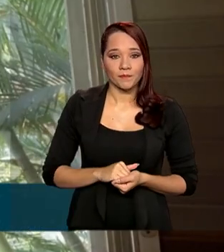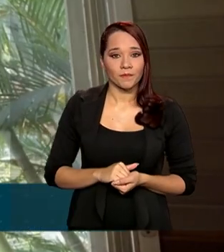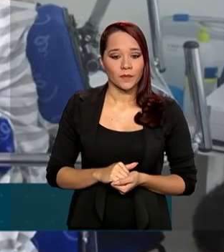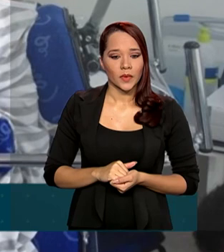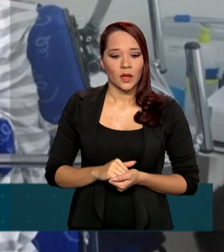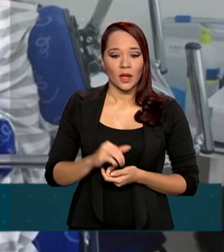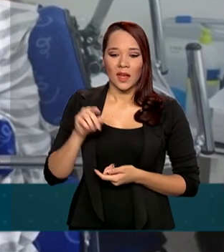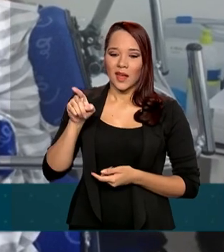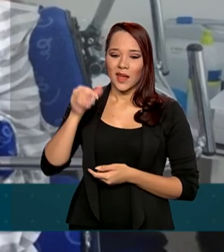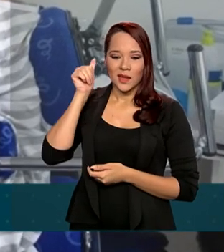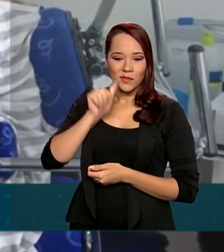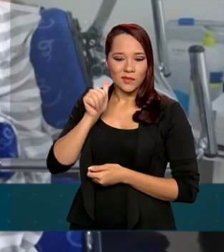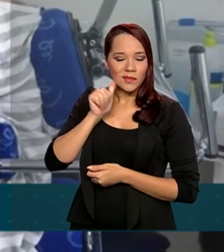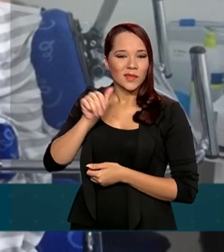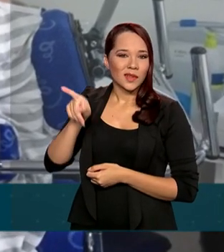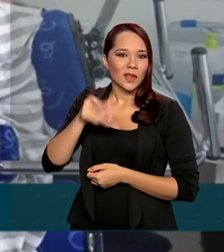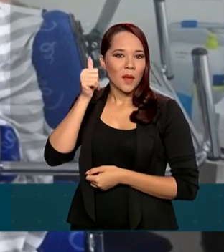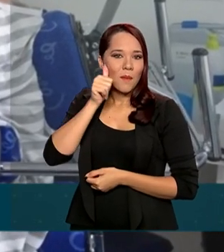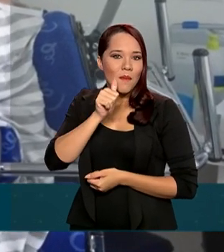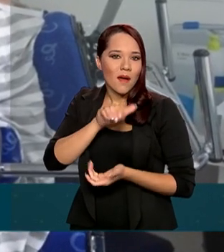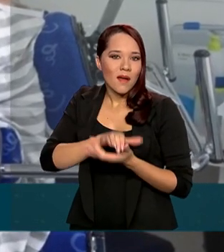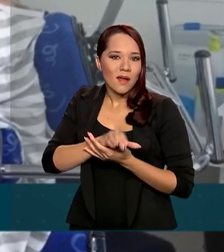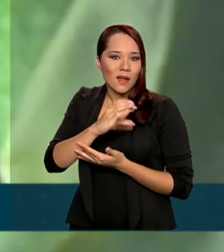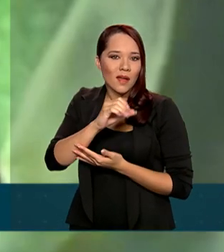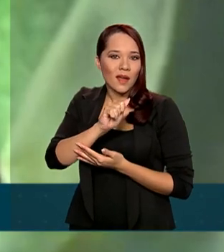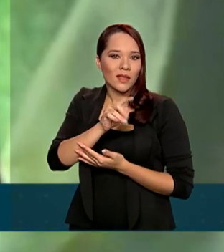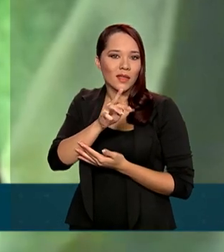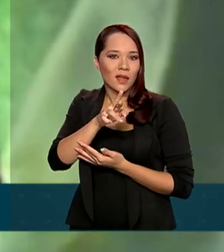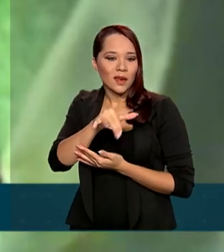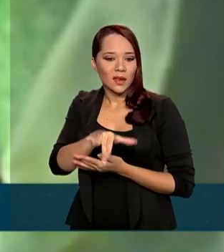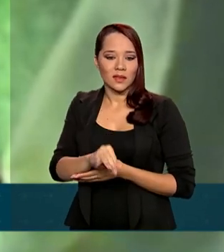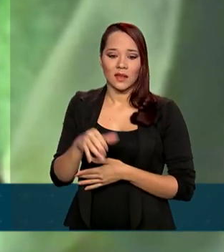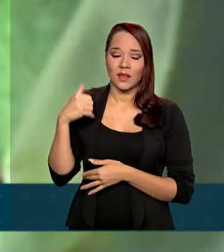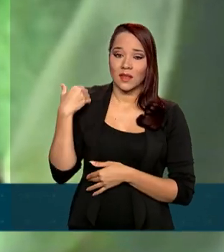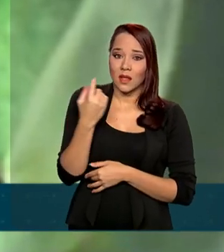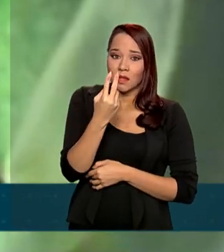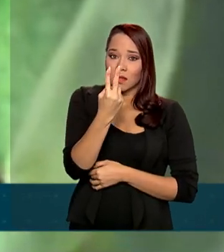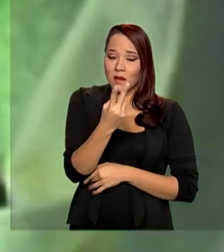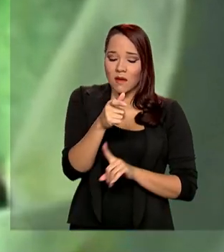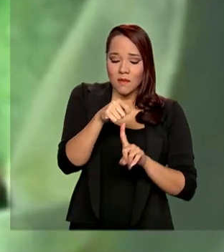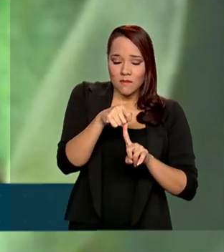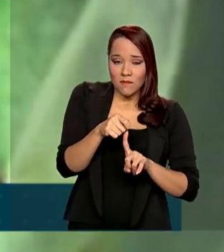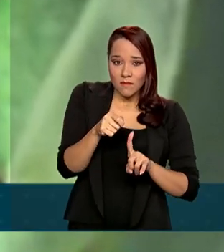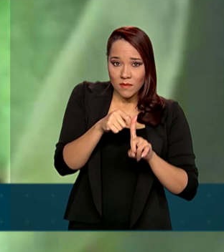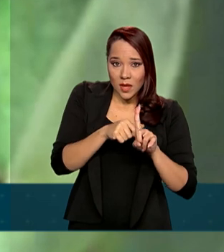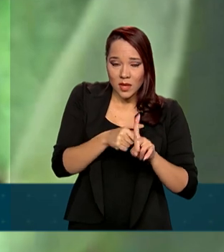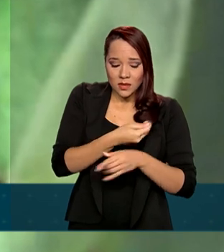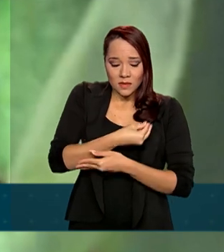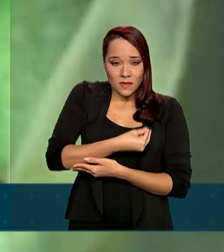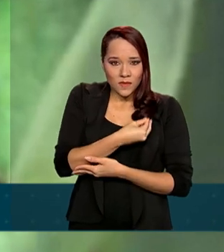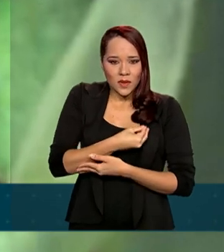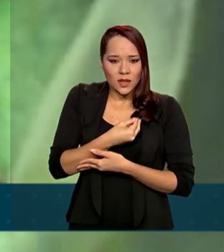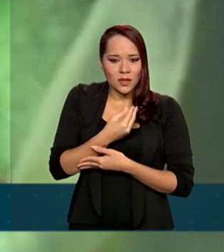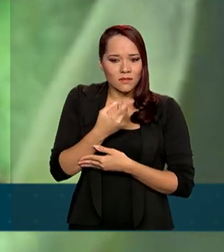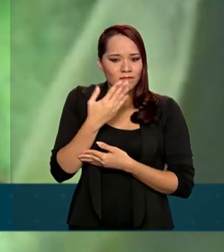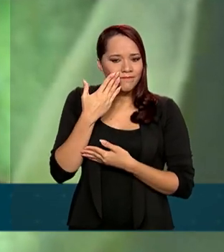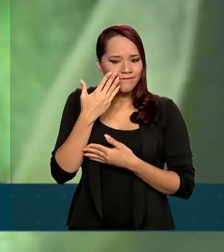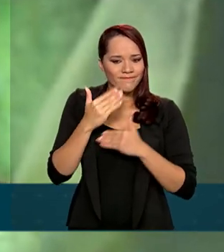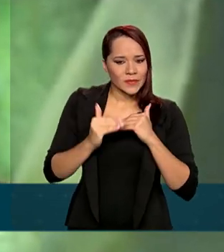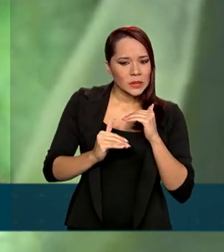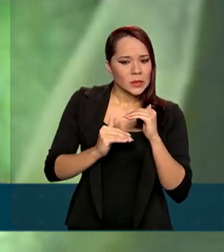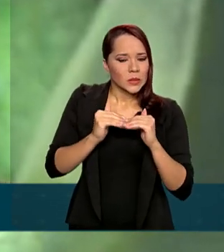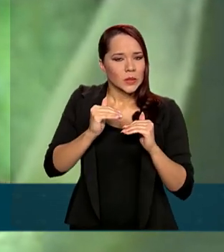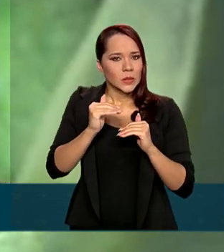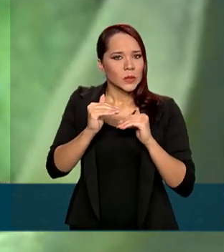Isabel é mãe de Catarina, que a partir dos dois meses de vida, começou a apresentar atrasos no